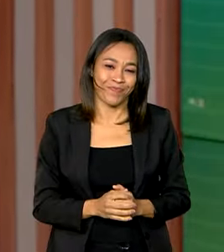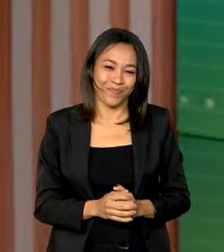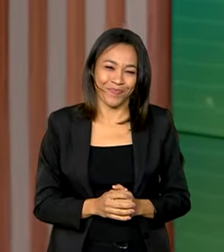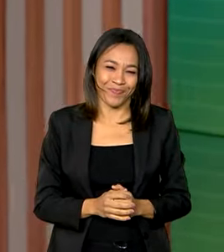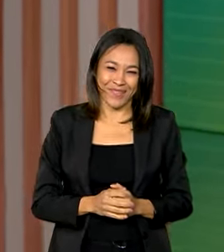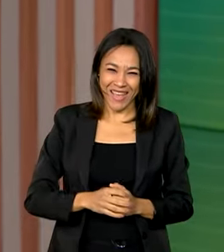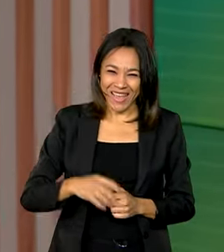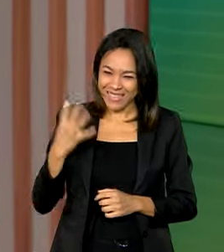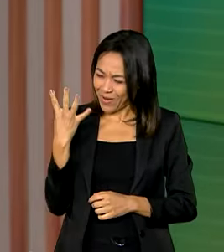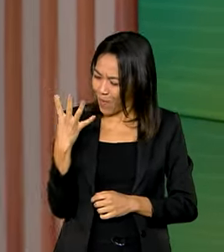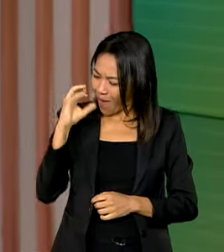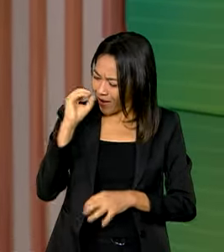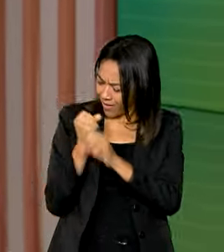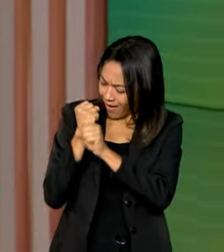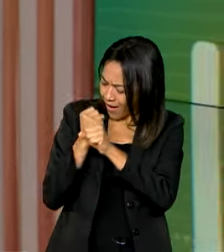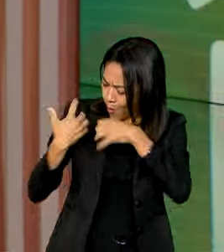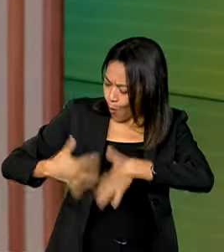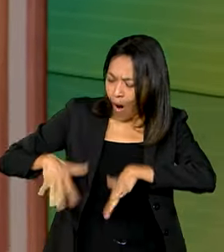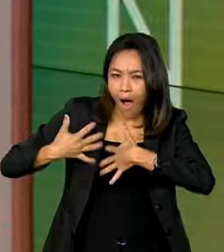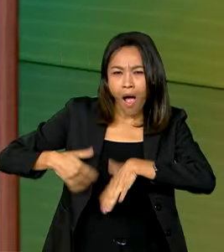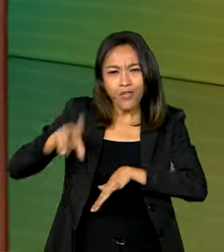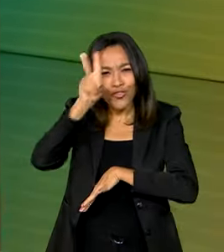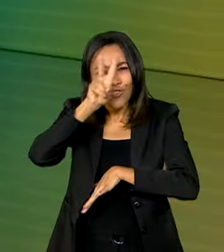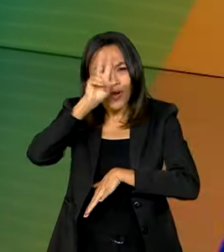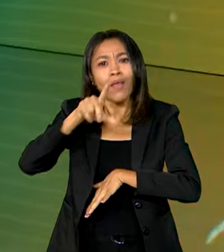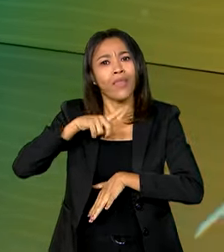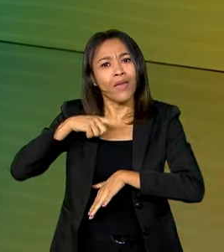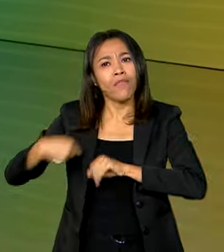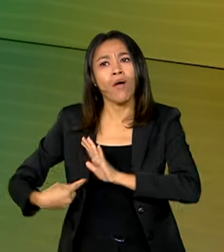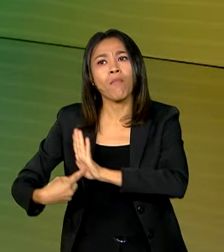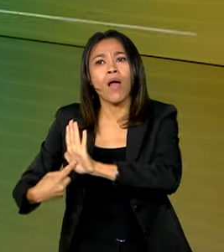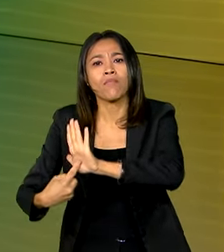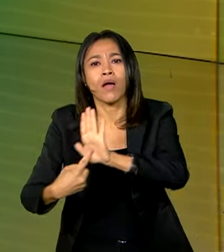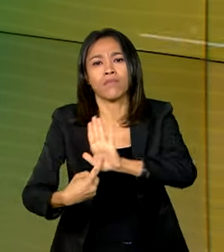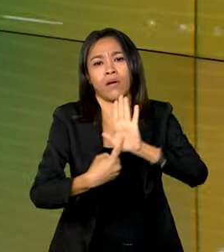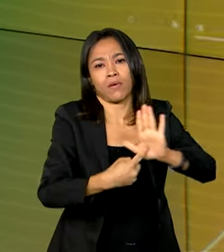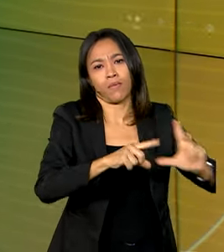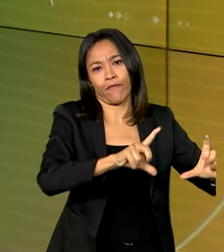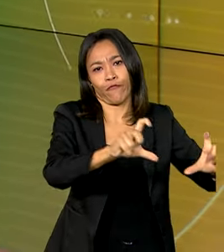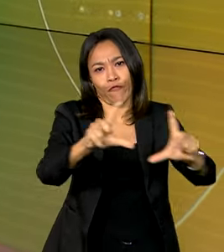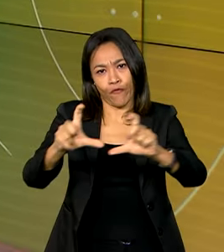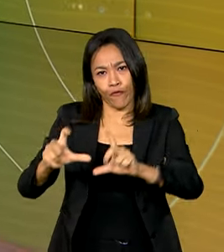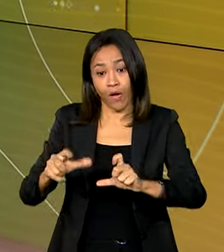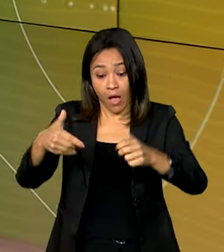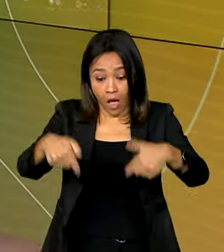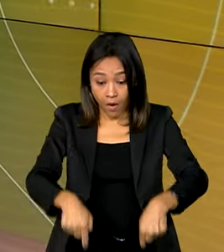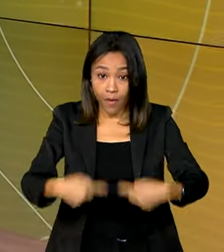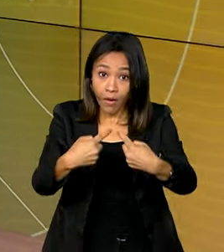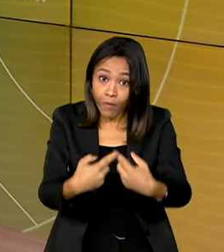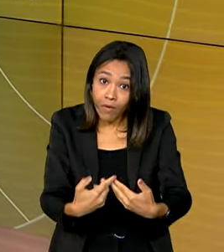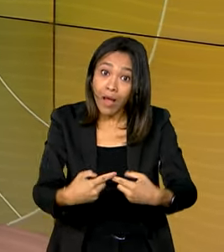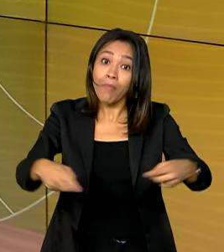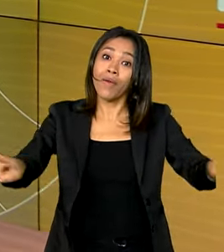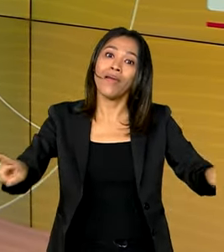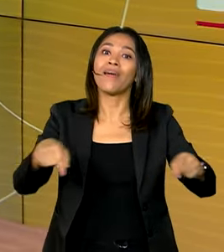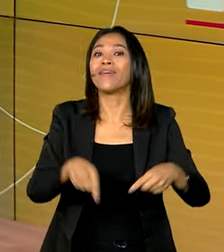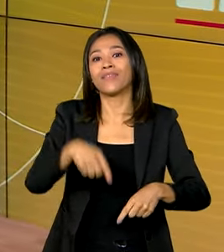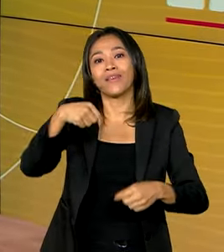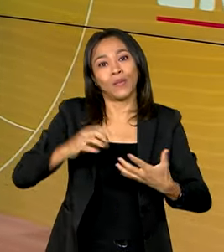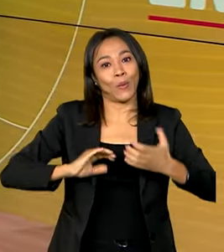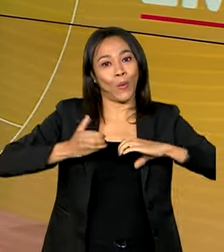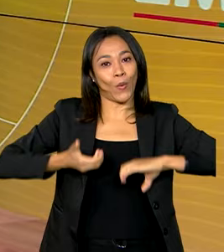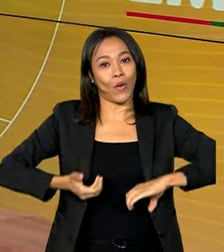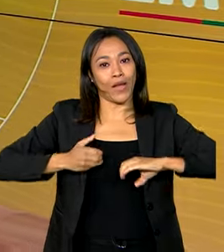quatro décadas de história, uma exposição fotográfica será aberta nesta quarta-feira no Congresso Nacional aqui em